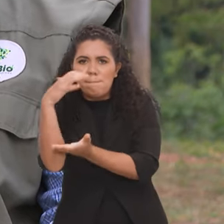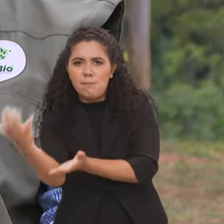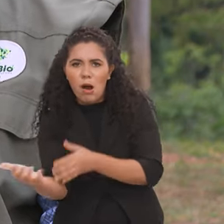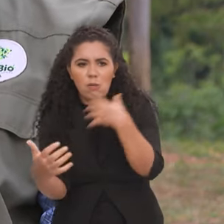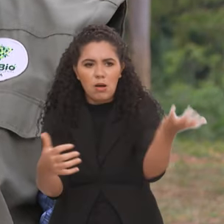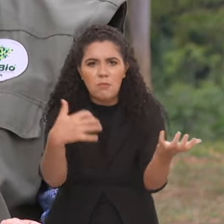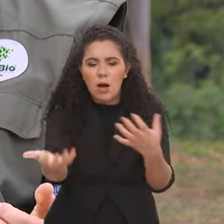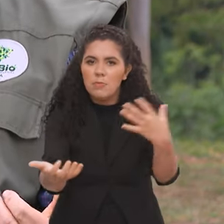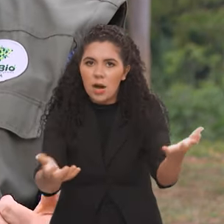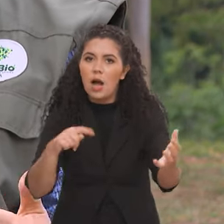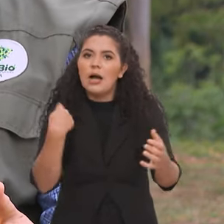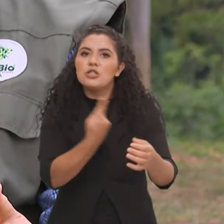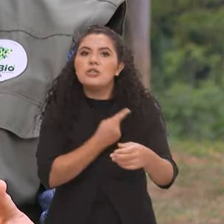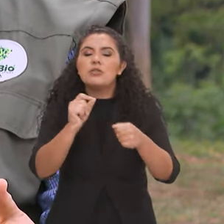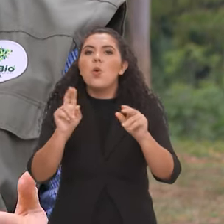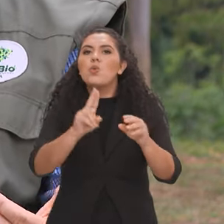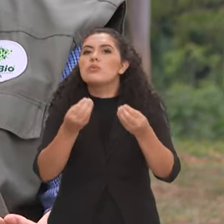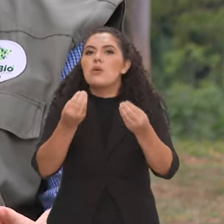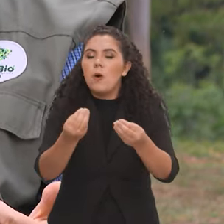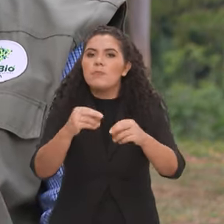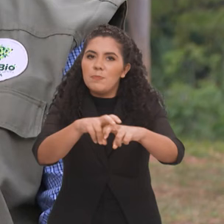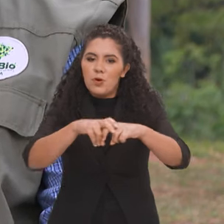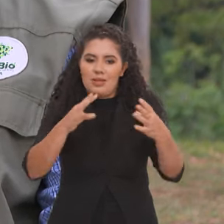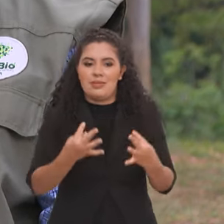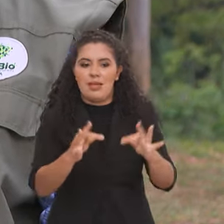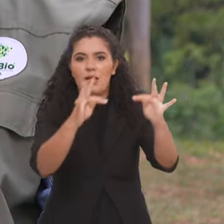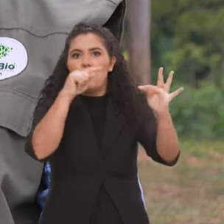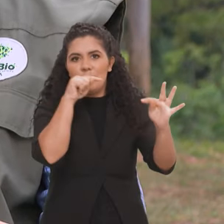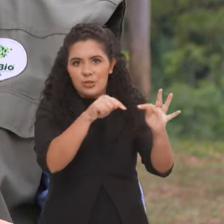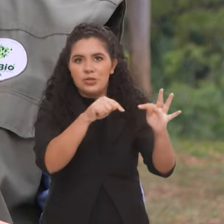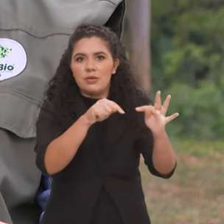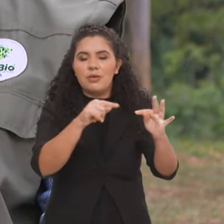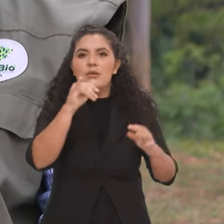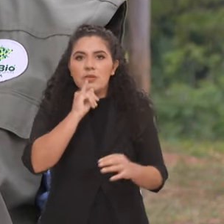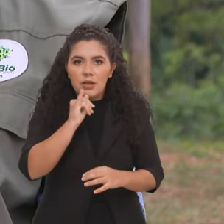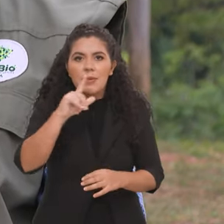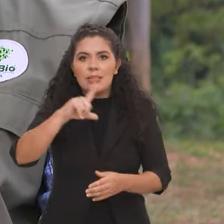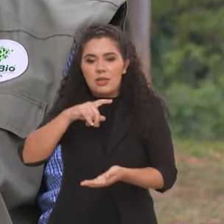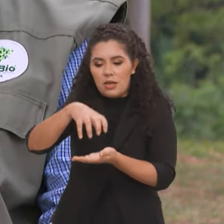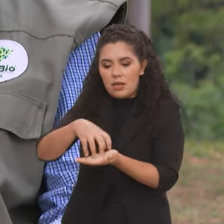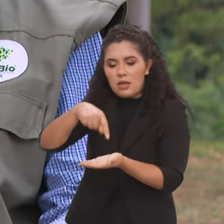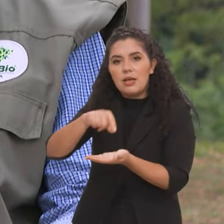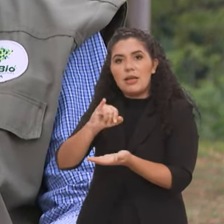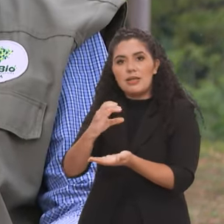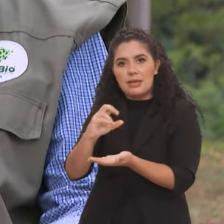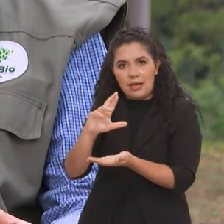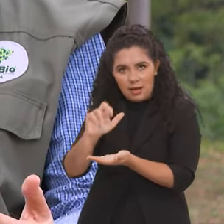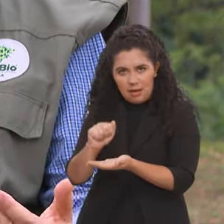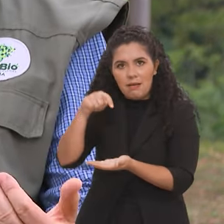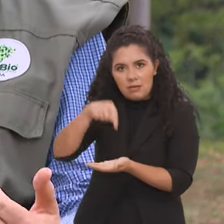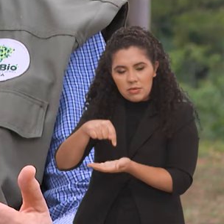tecnológica. Então, a gente usa essas informações, nesse caso, produzidas pelo INPE, que é o Instituto Nacional de Pesquisas